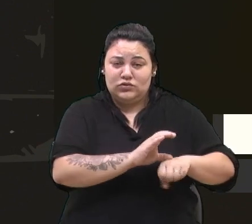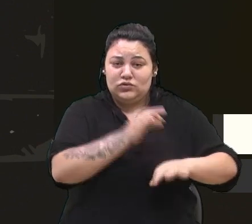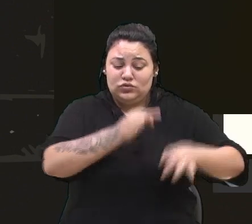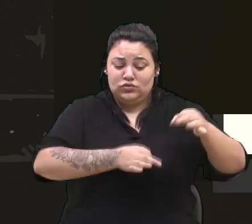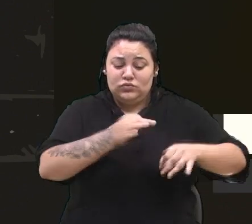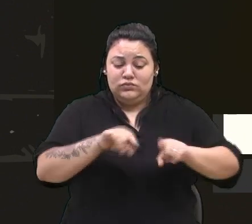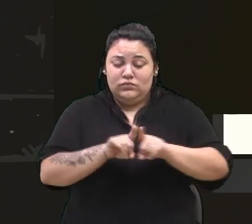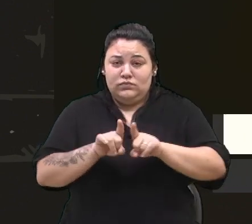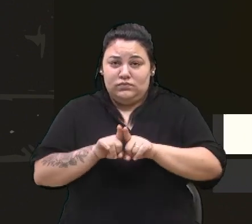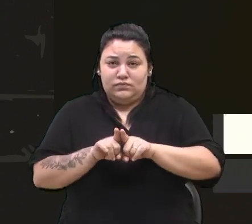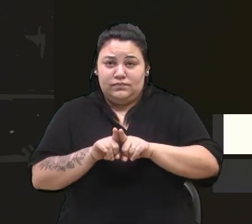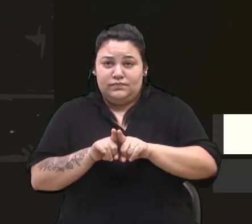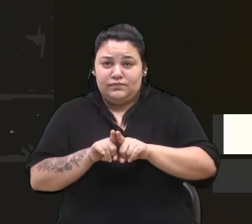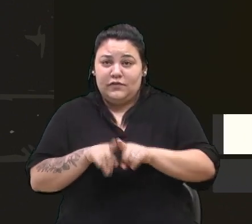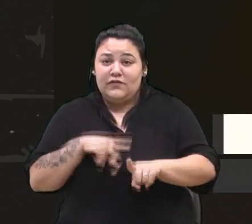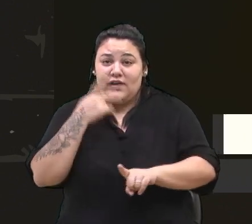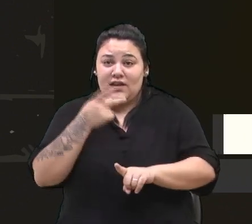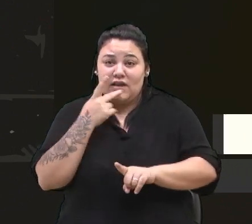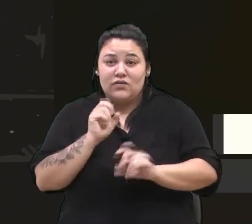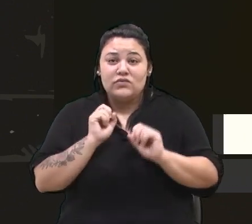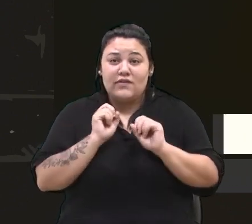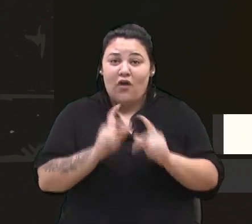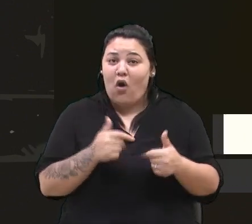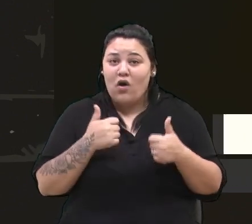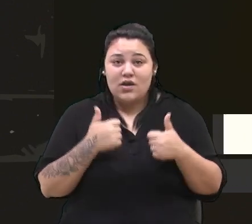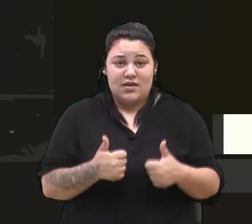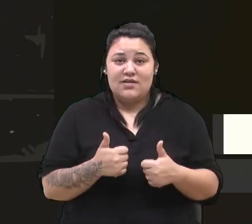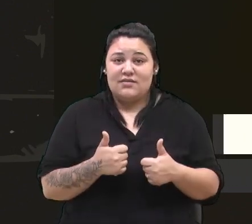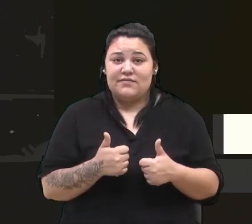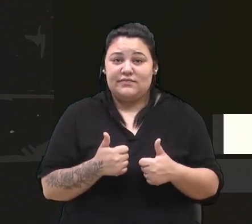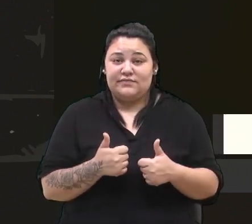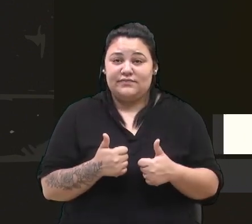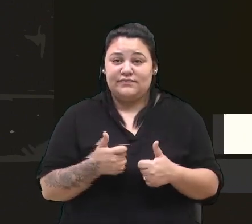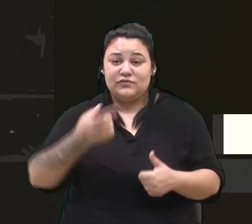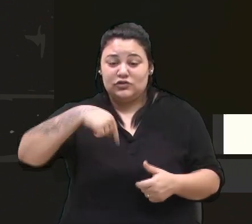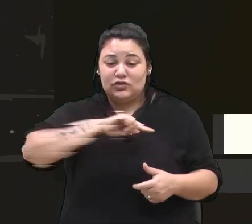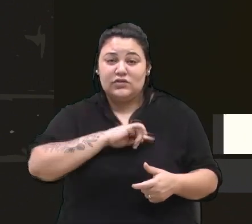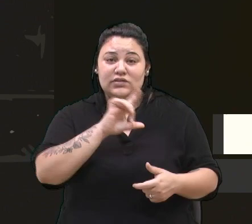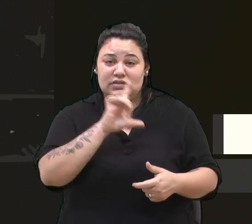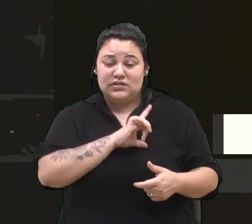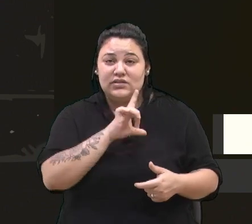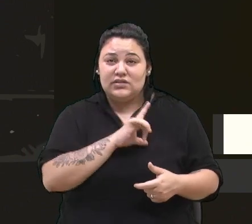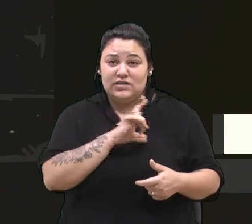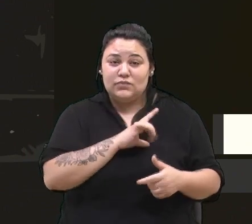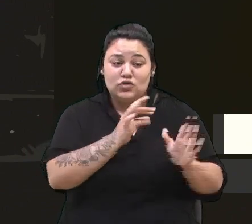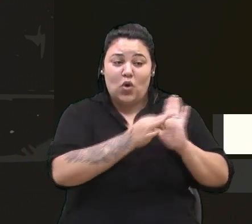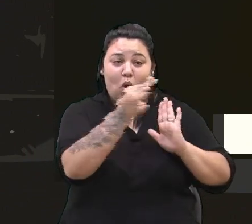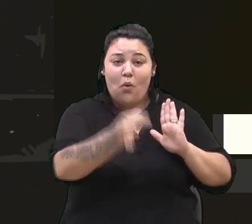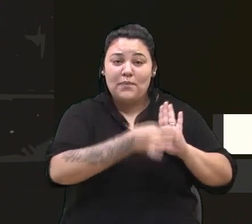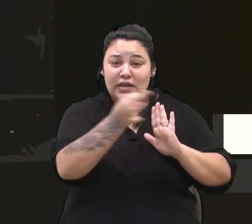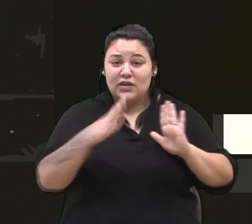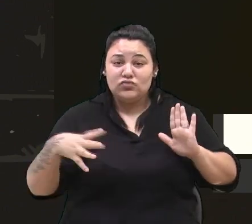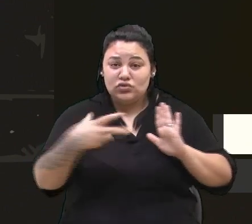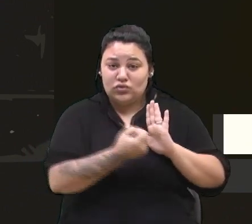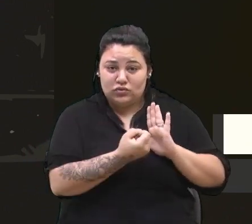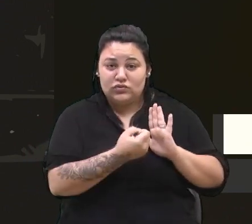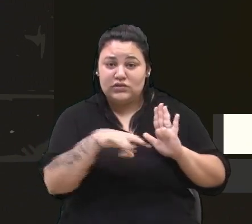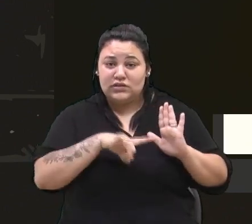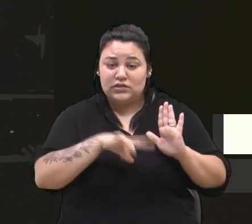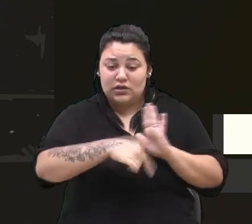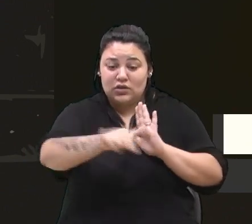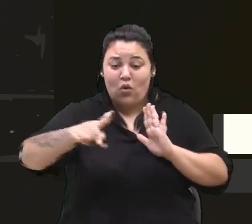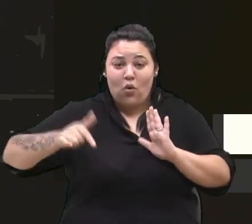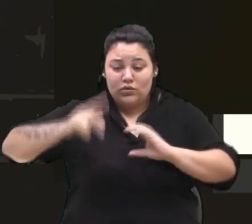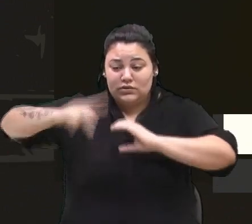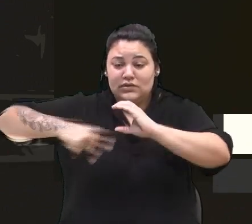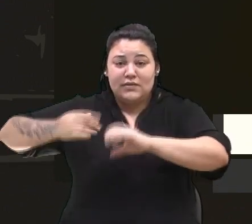disseram que estava ok. Nós temos jurisprudência e temos outras câmaras